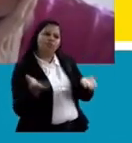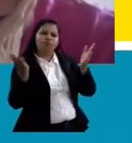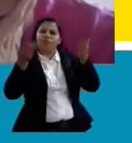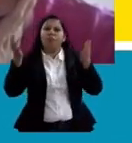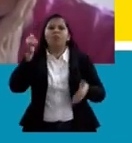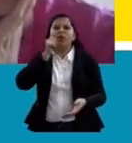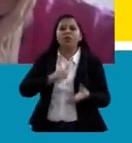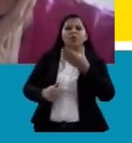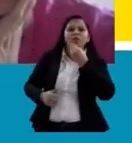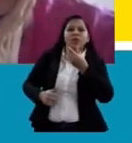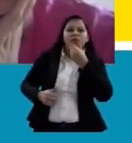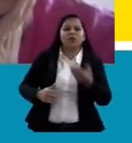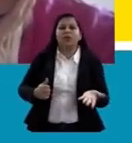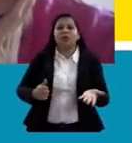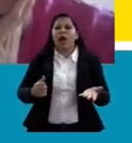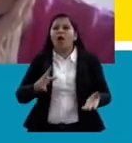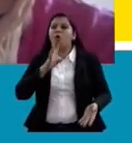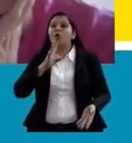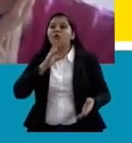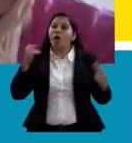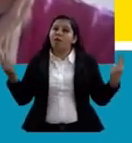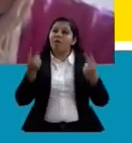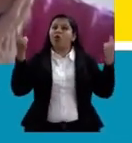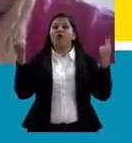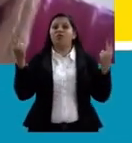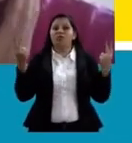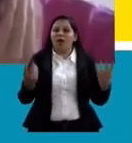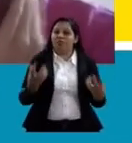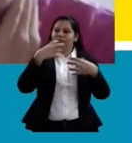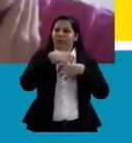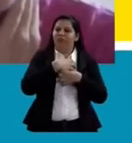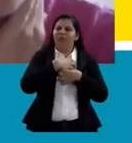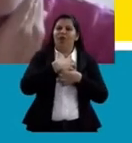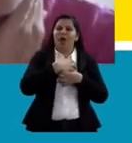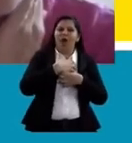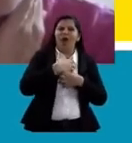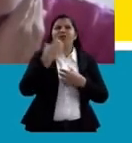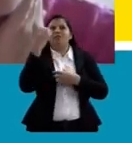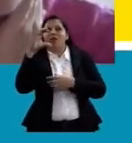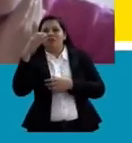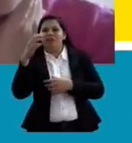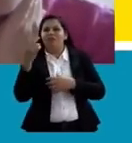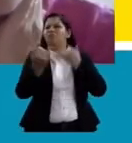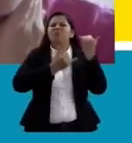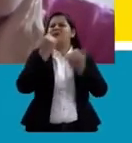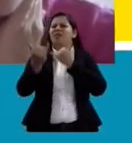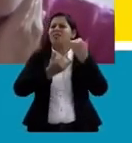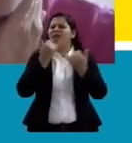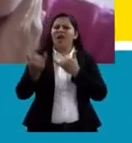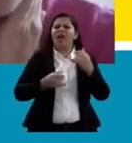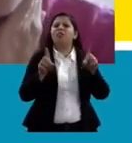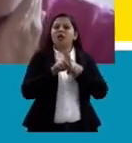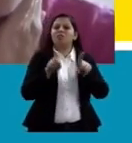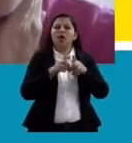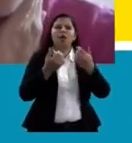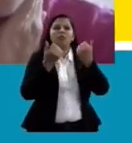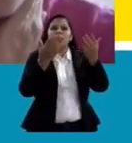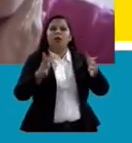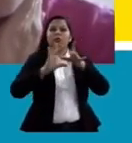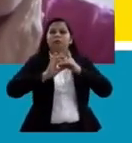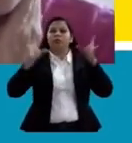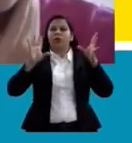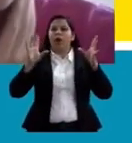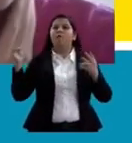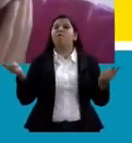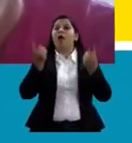desenvolverem seu lado científico de forma divertida, brincante e com autonomia, buscando a valorização da ciência